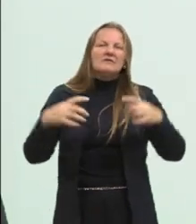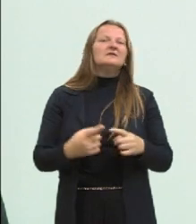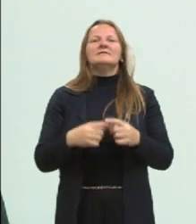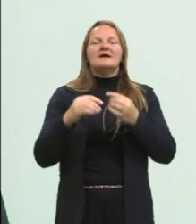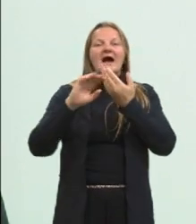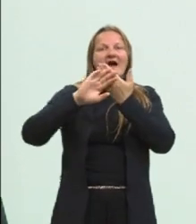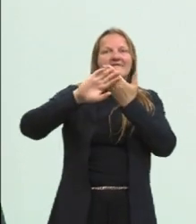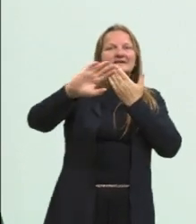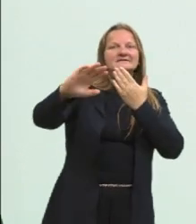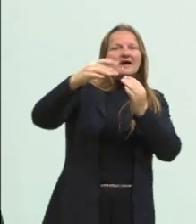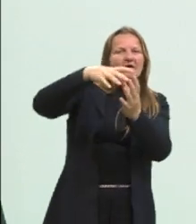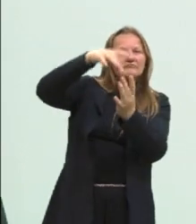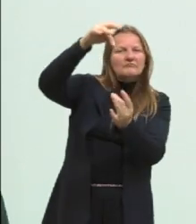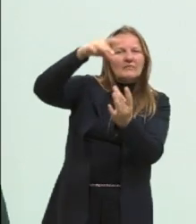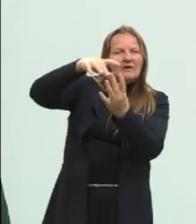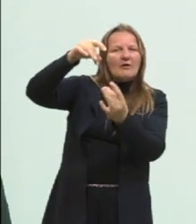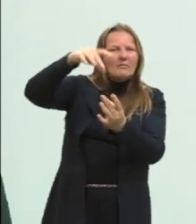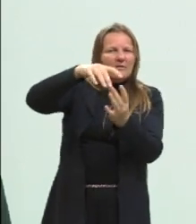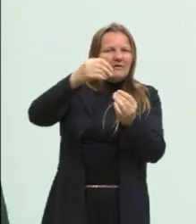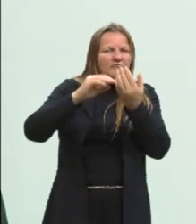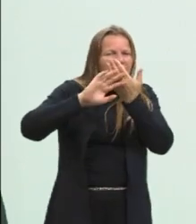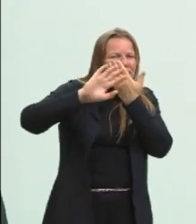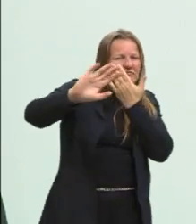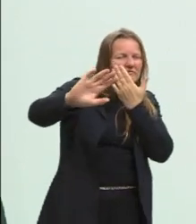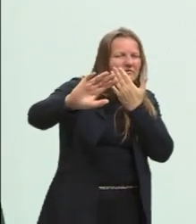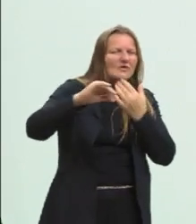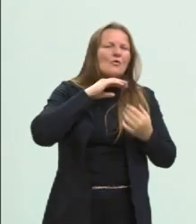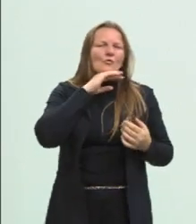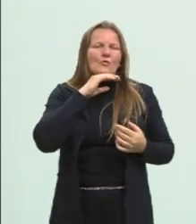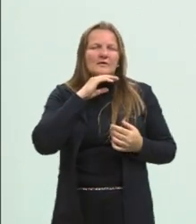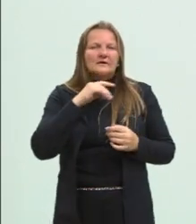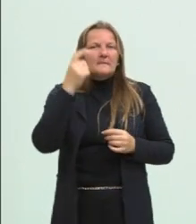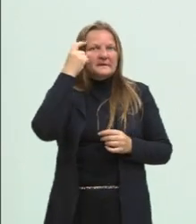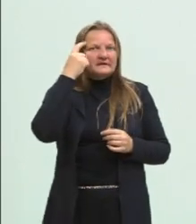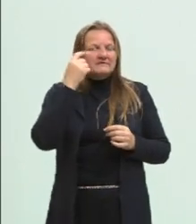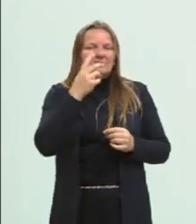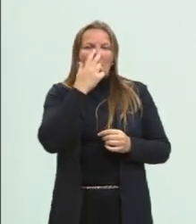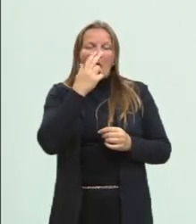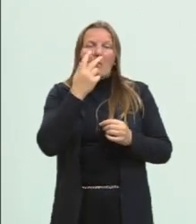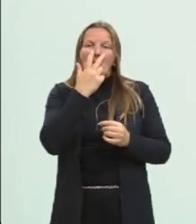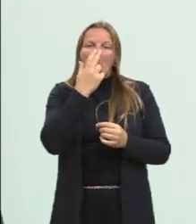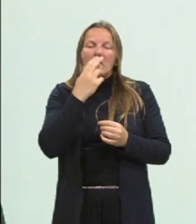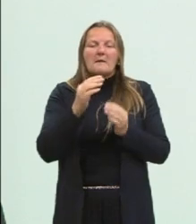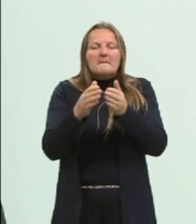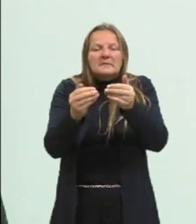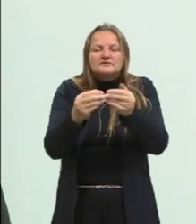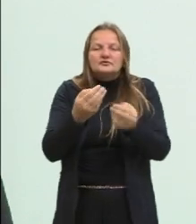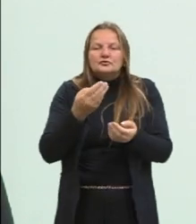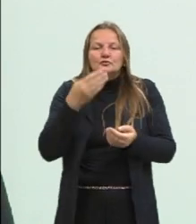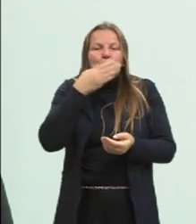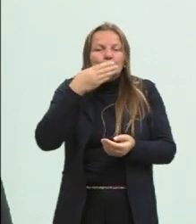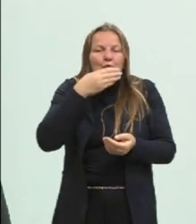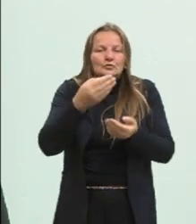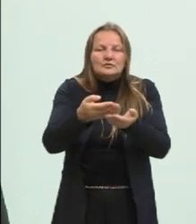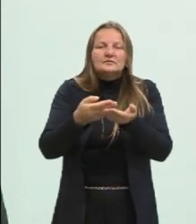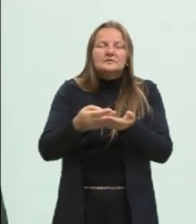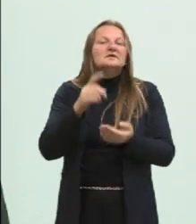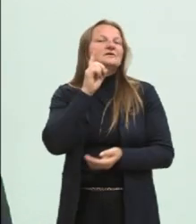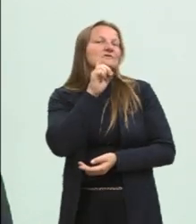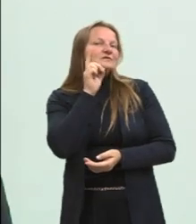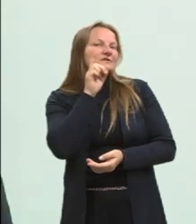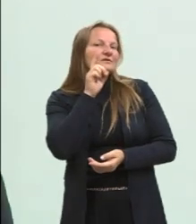de se fantasiar, essa cultura de, inclusive, de pedir doces das crianças, hoje nos Estados Unidos,